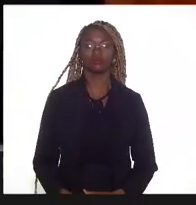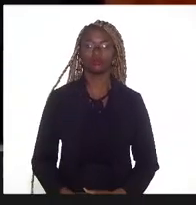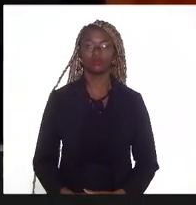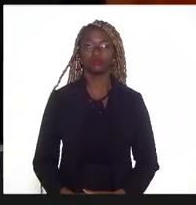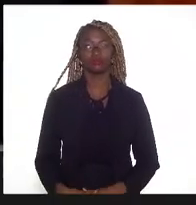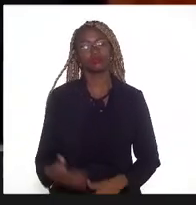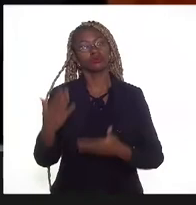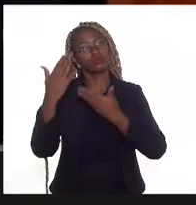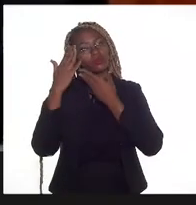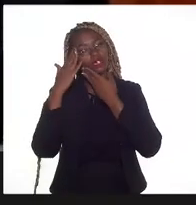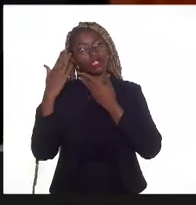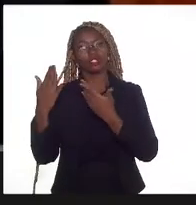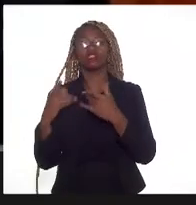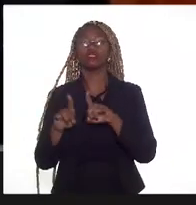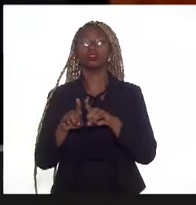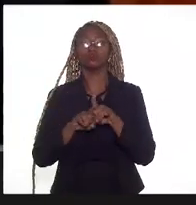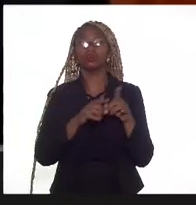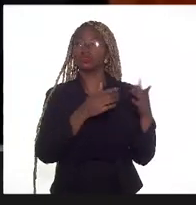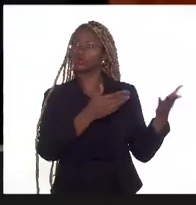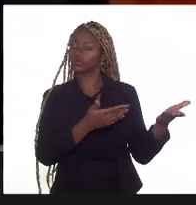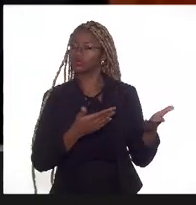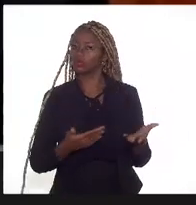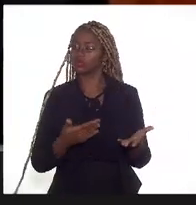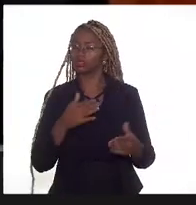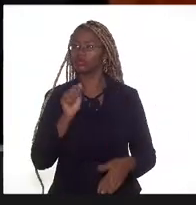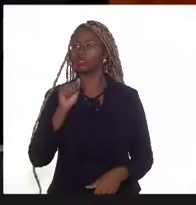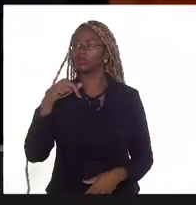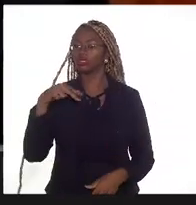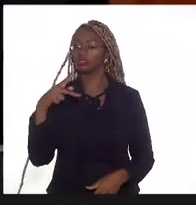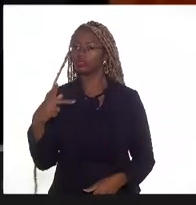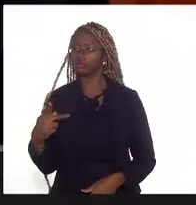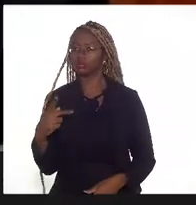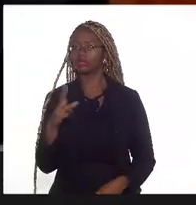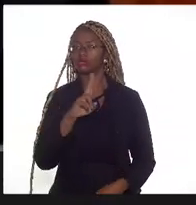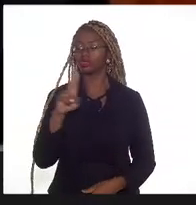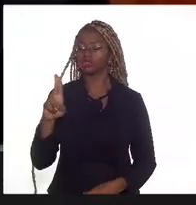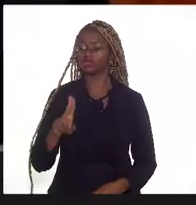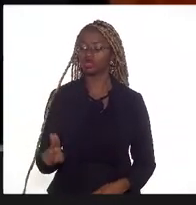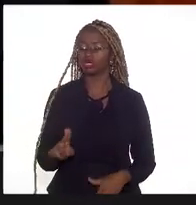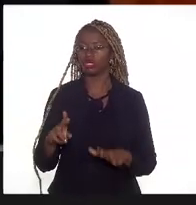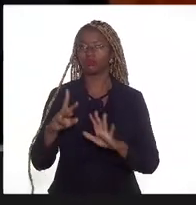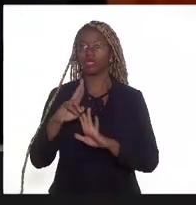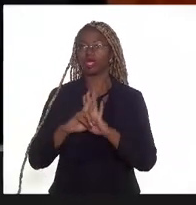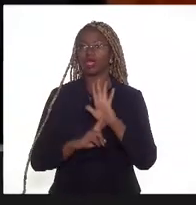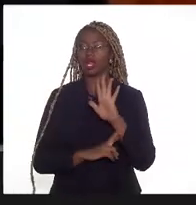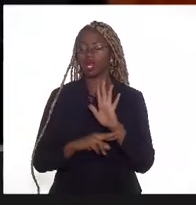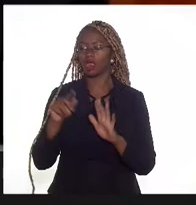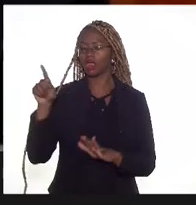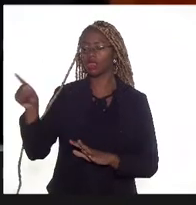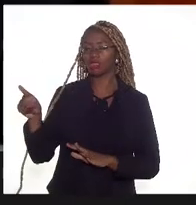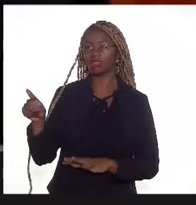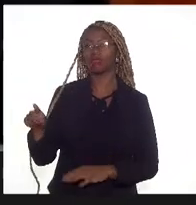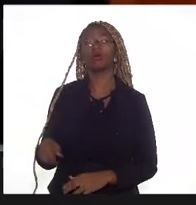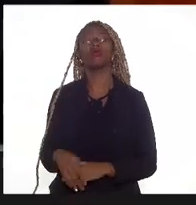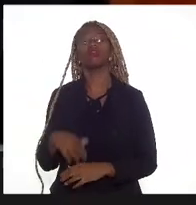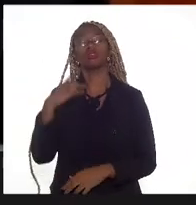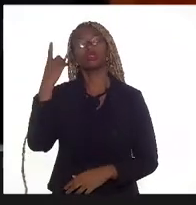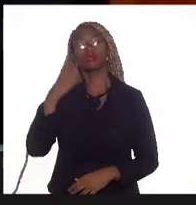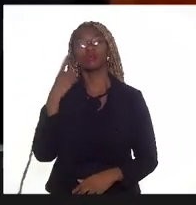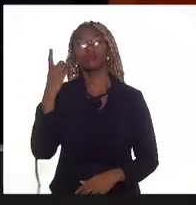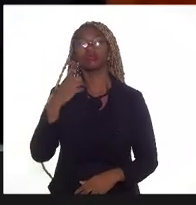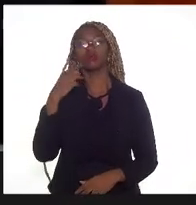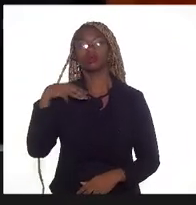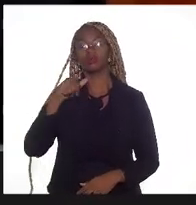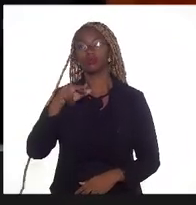Agradeço o convite da ANP também, em nome do relator, vossa excelência, deputado Márcio Pacheco e